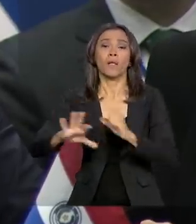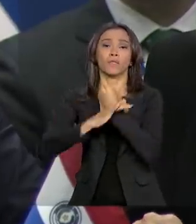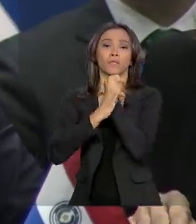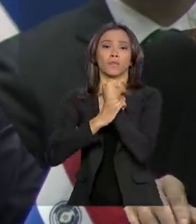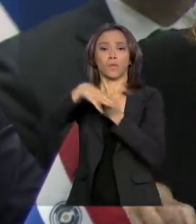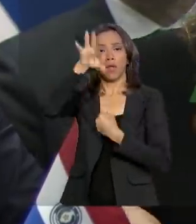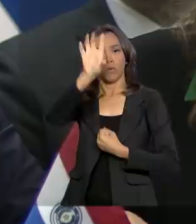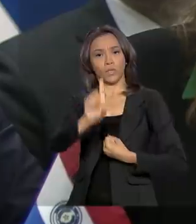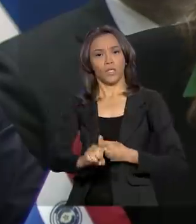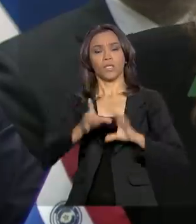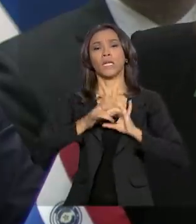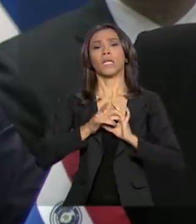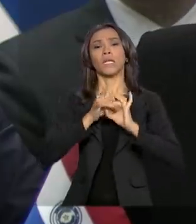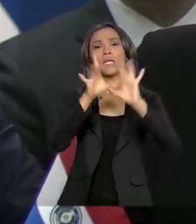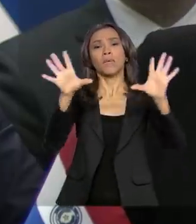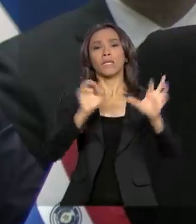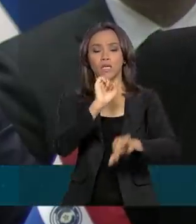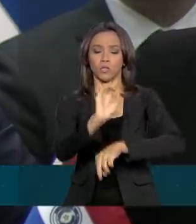liberdades dos povos.